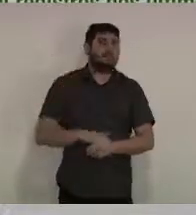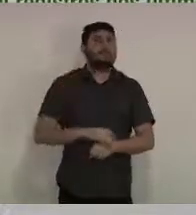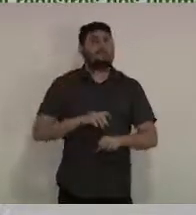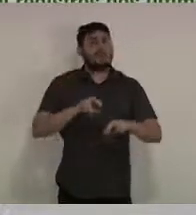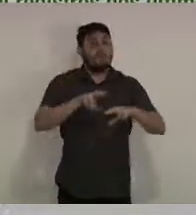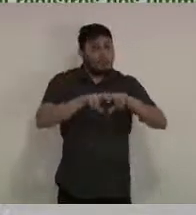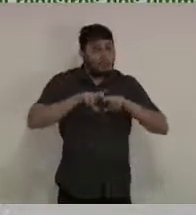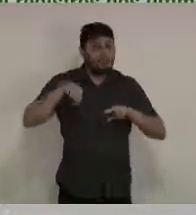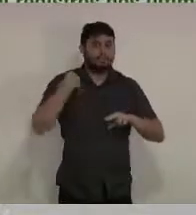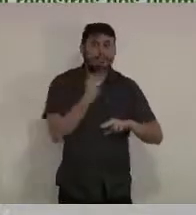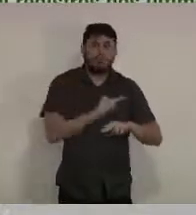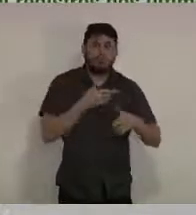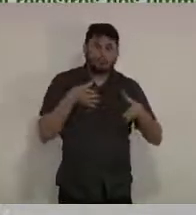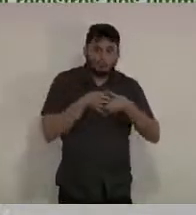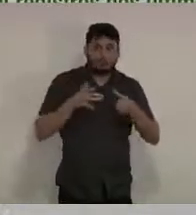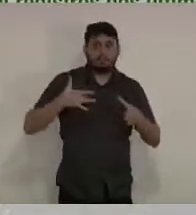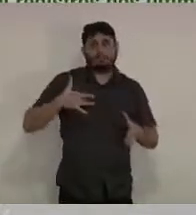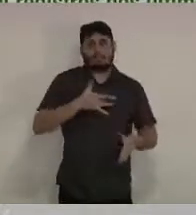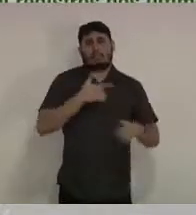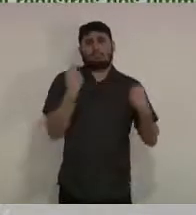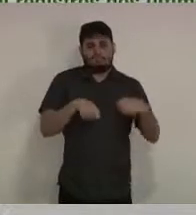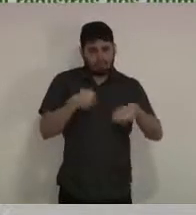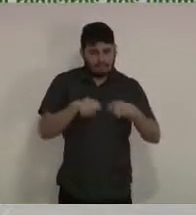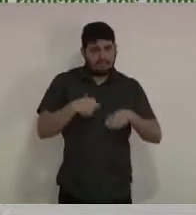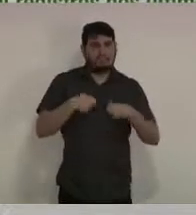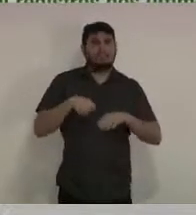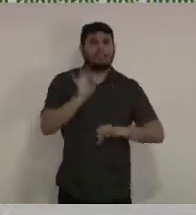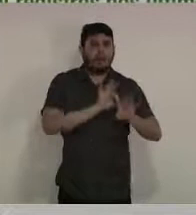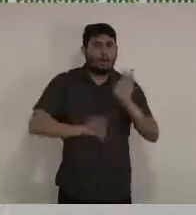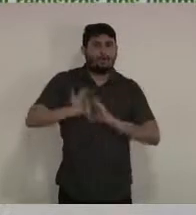restritivas em relação ao distanciamento social.